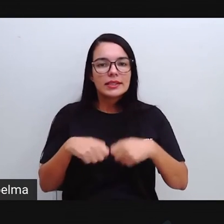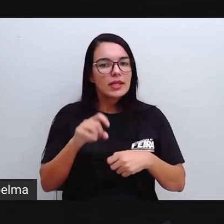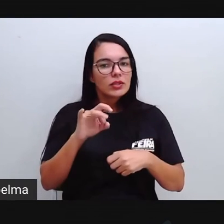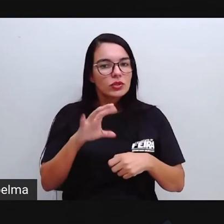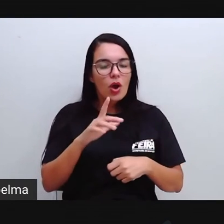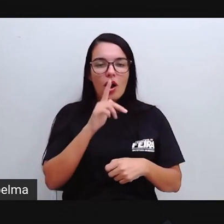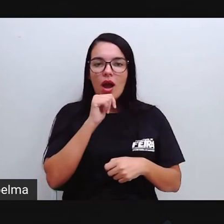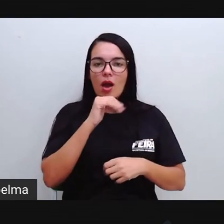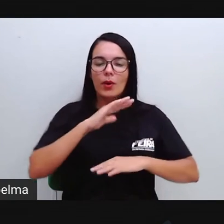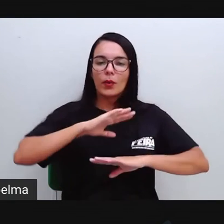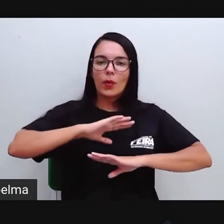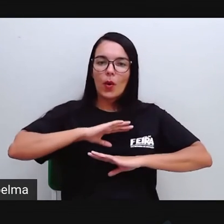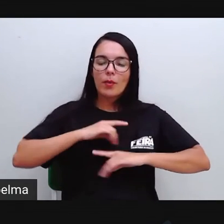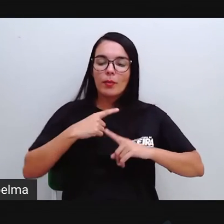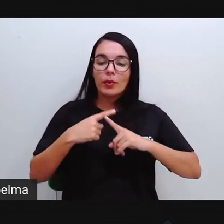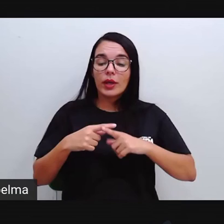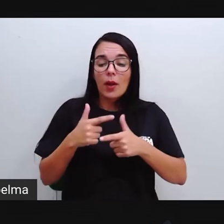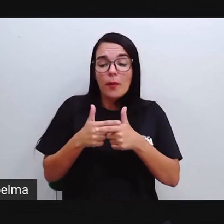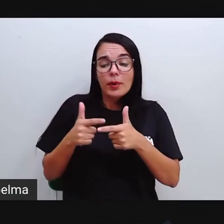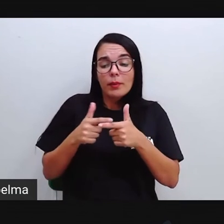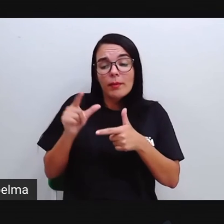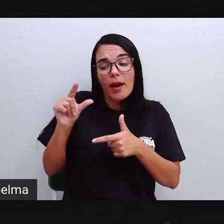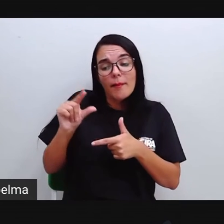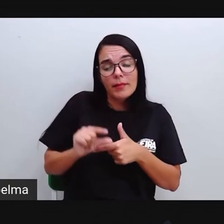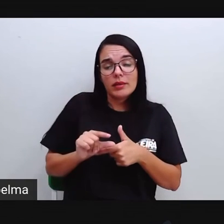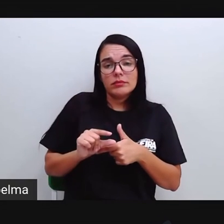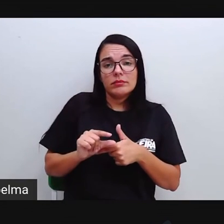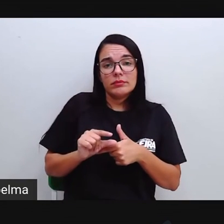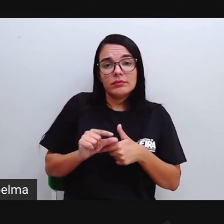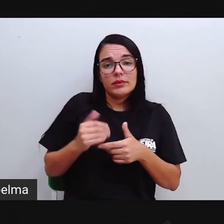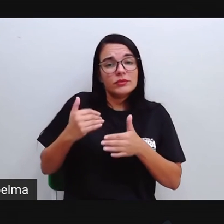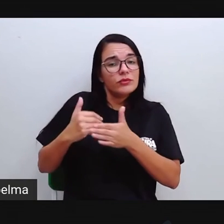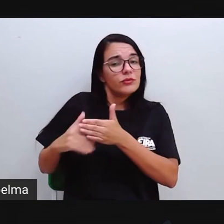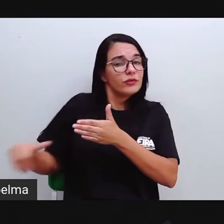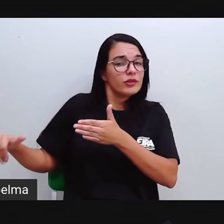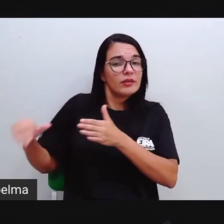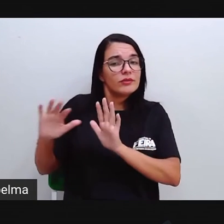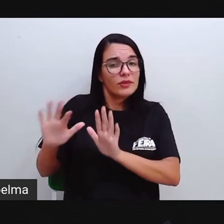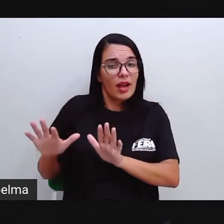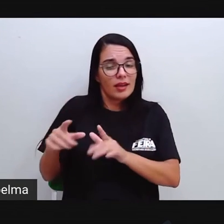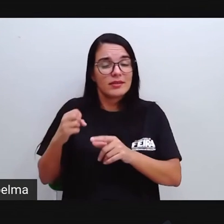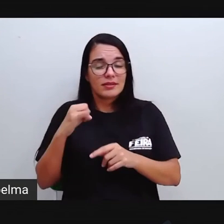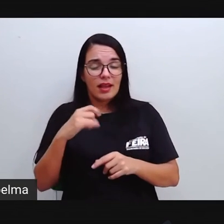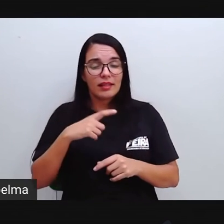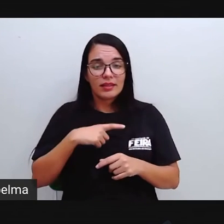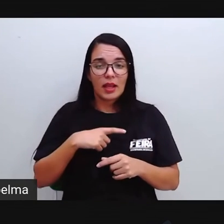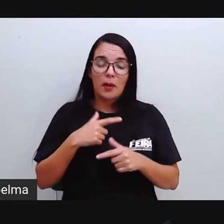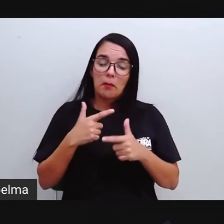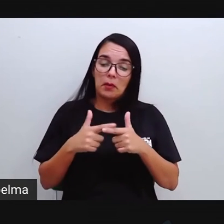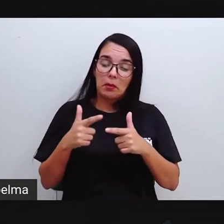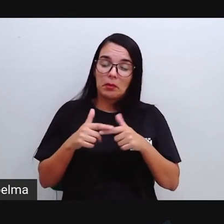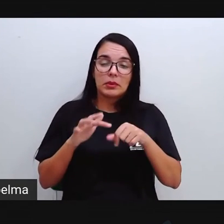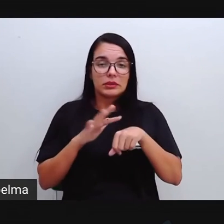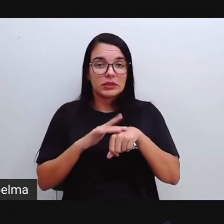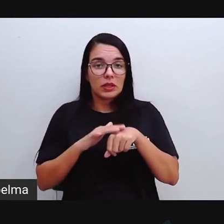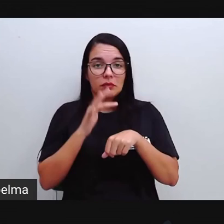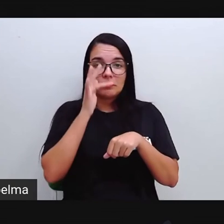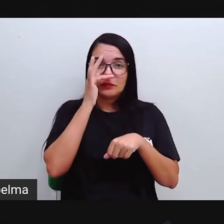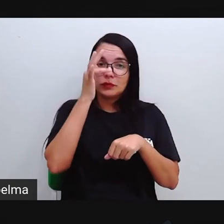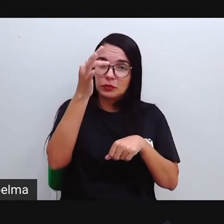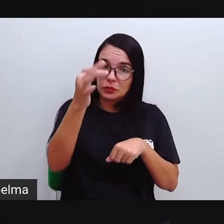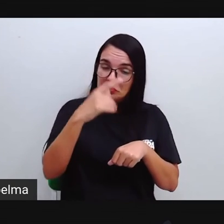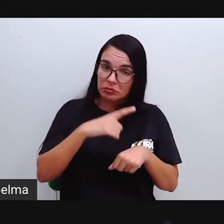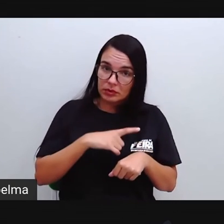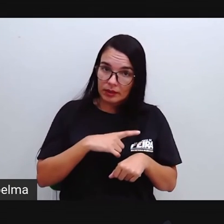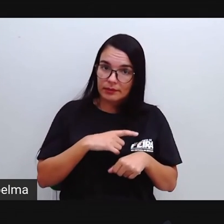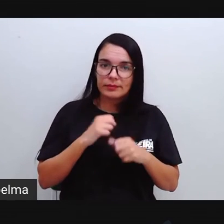hidratado É um problema A menos a ser enfrentado Caso a gente venha A adquirir Algum tipo de virose Algum